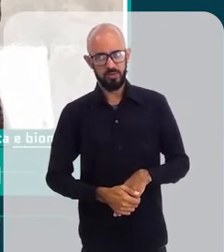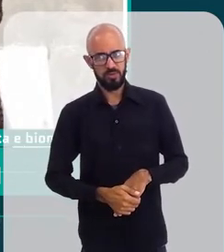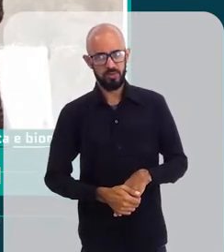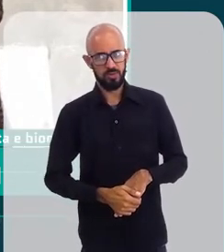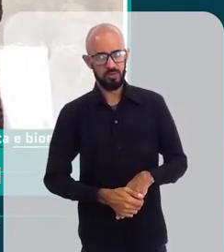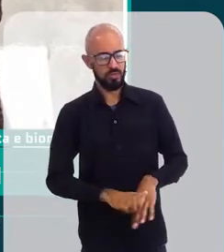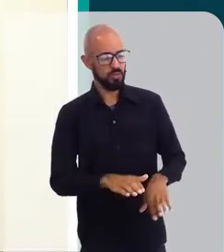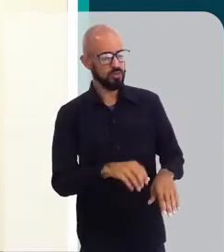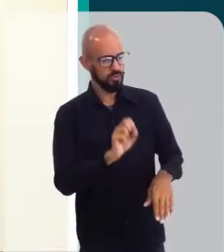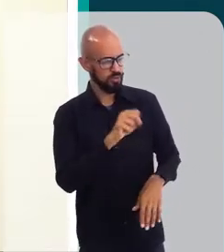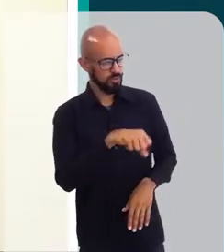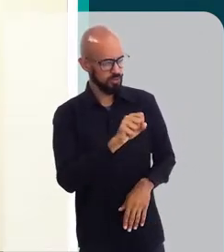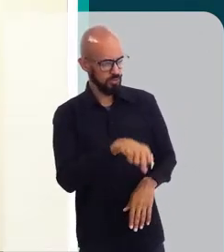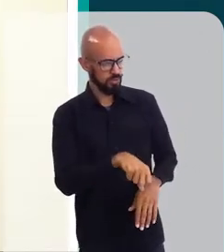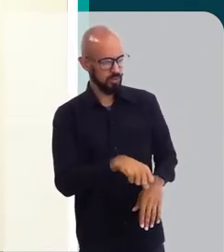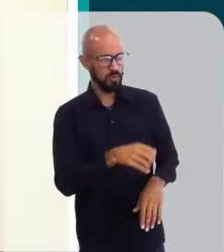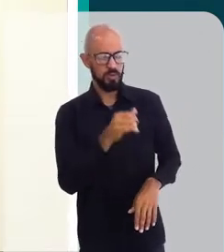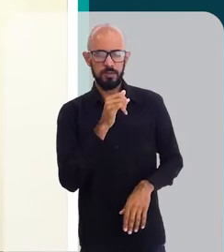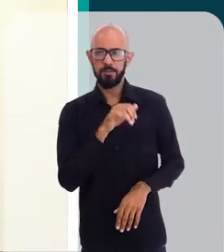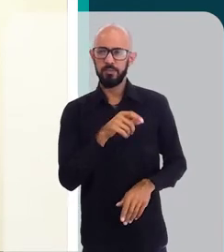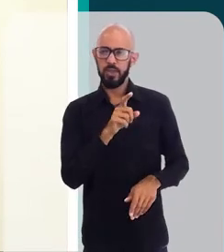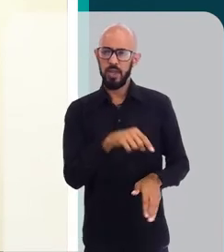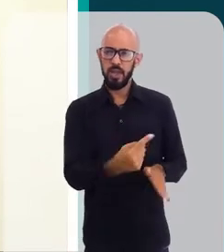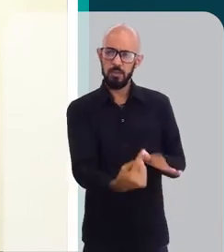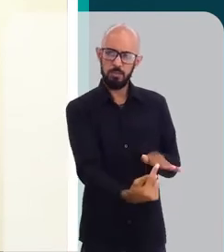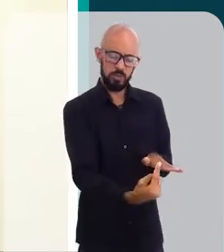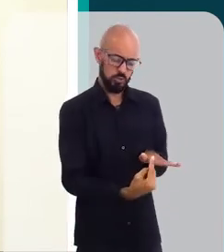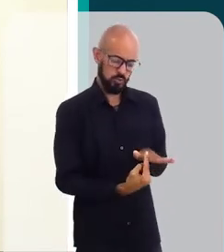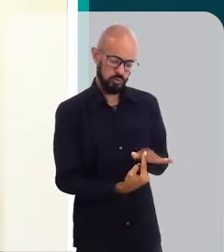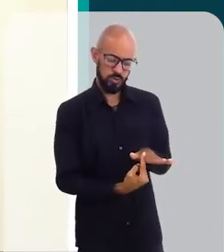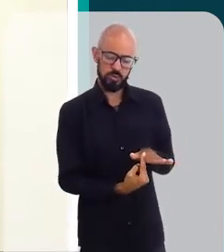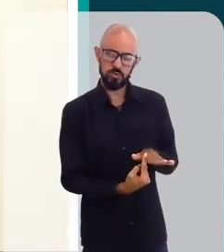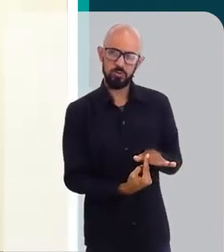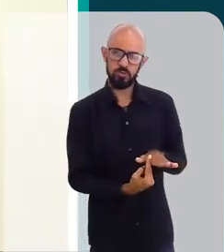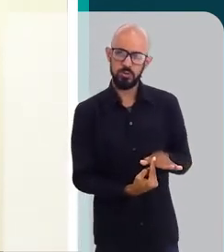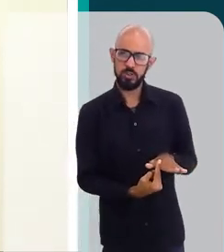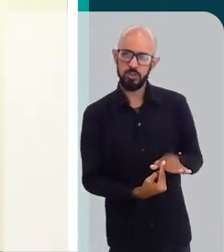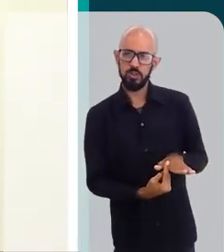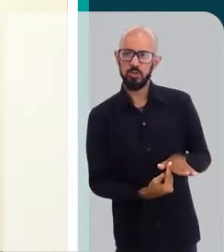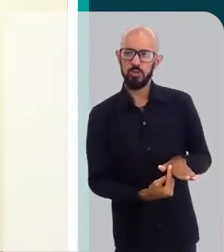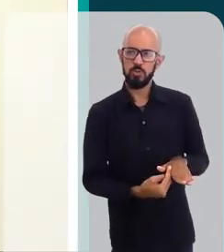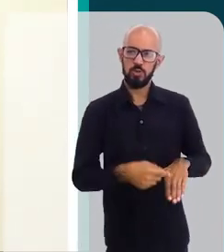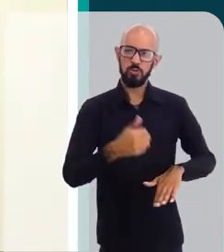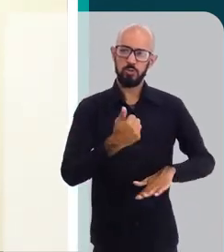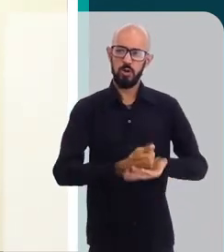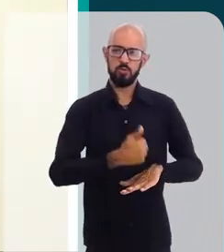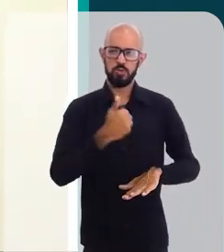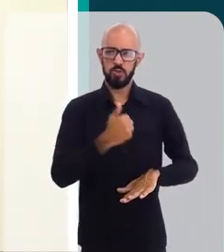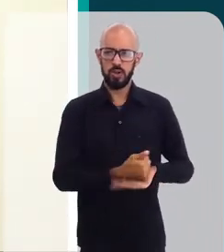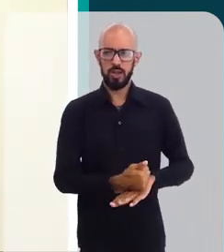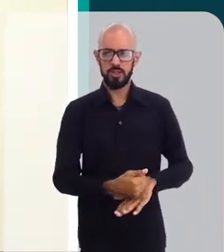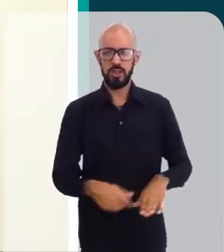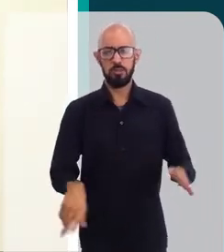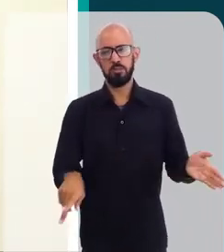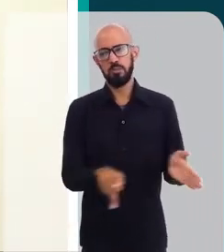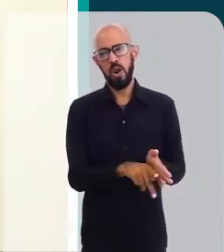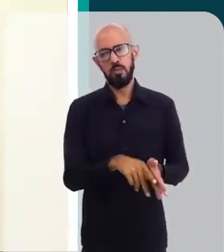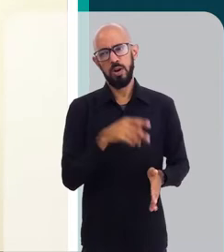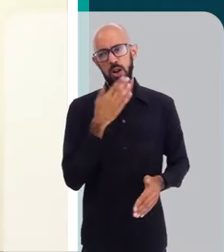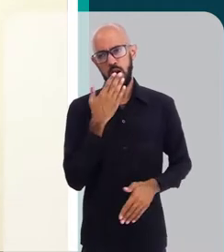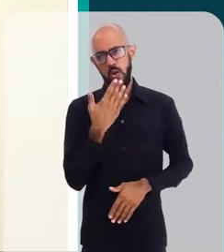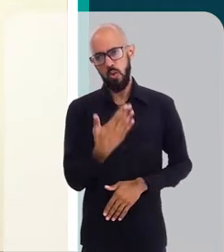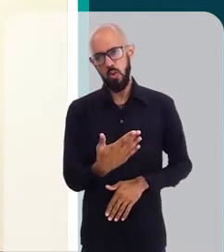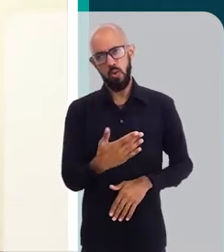Sim, paciente ser recebido por um especialista da própria